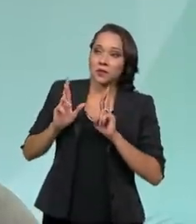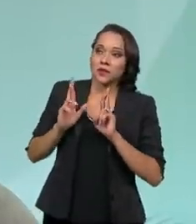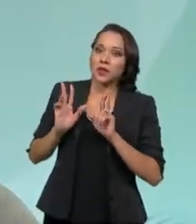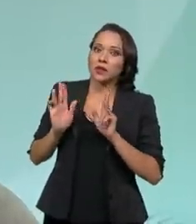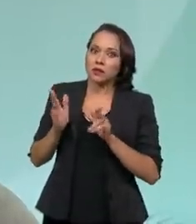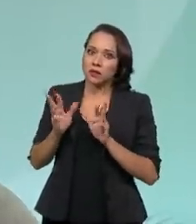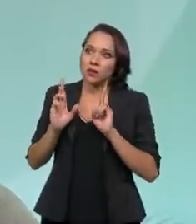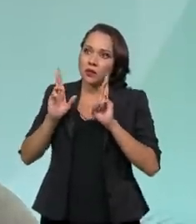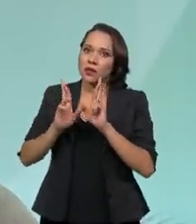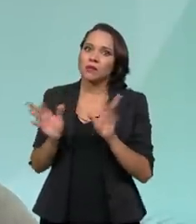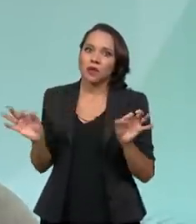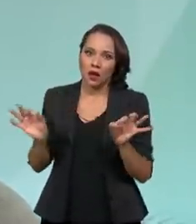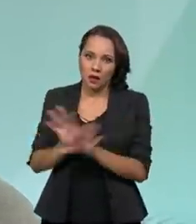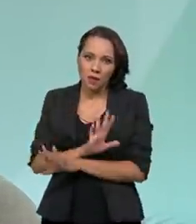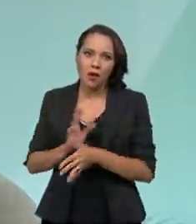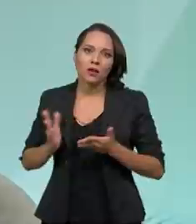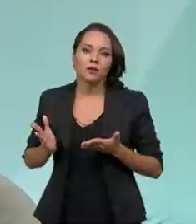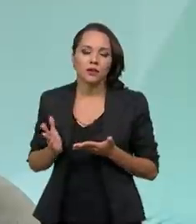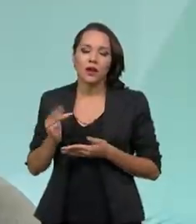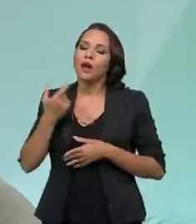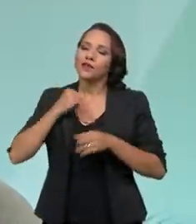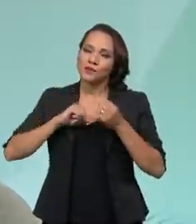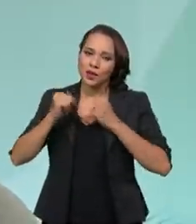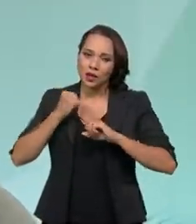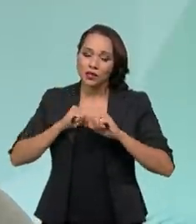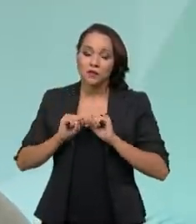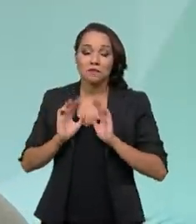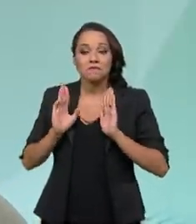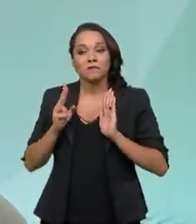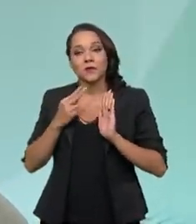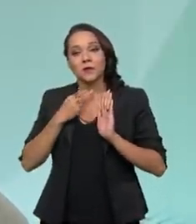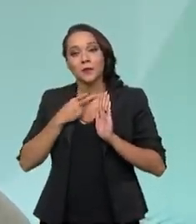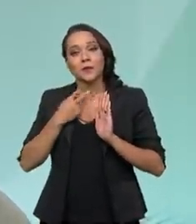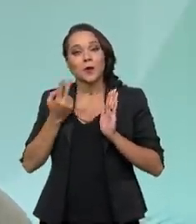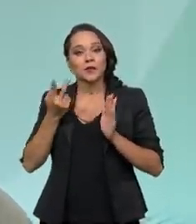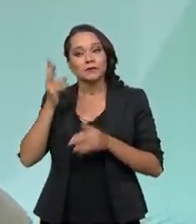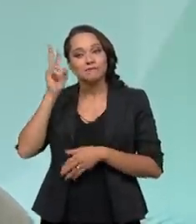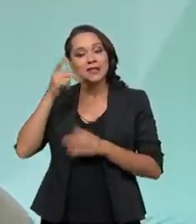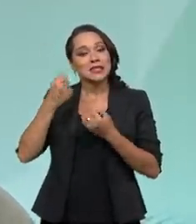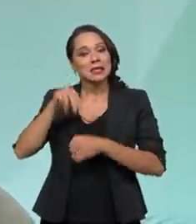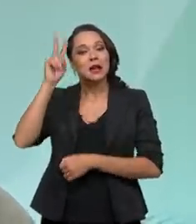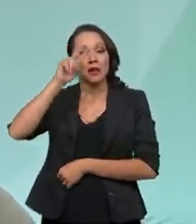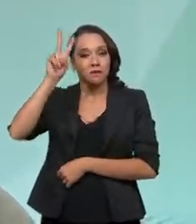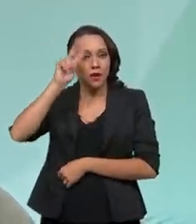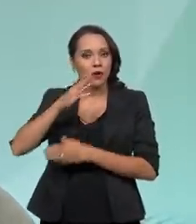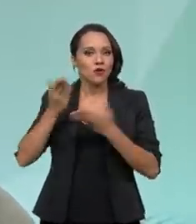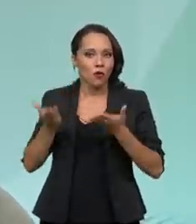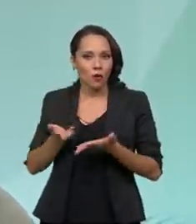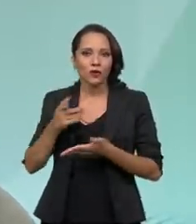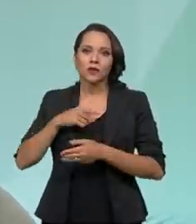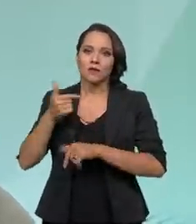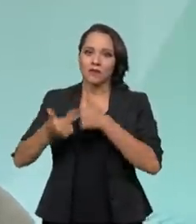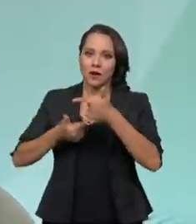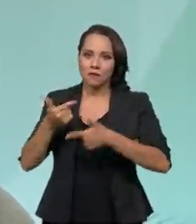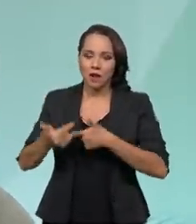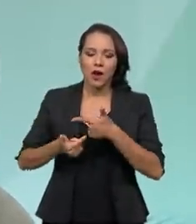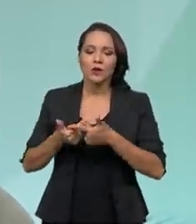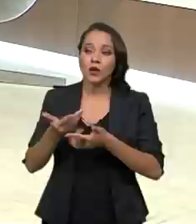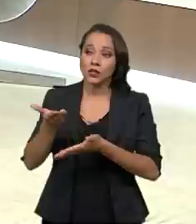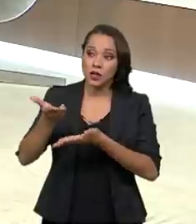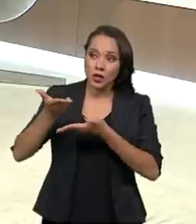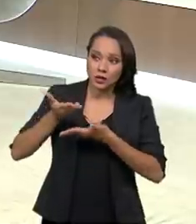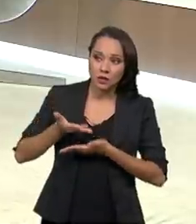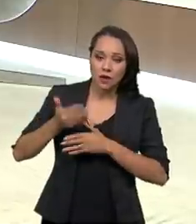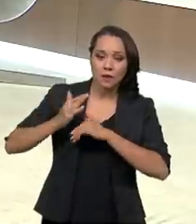chegando no final. Essa é a nossa expectativa, mas não podemos esquecer que temos hoje trabalho de receber